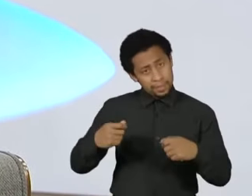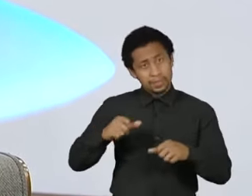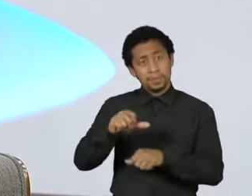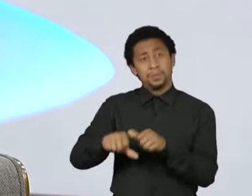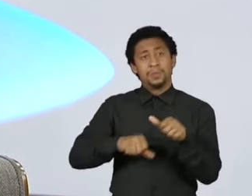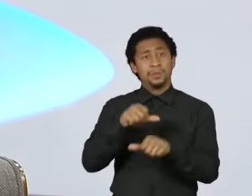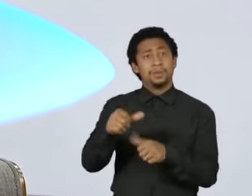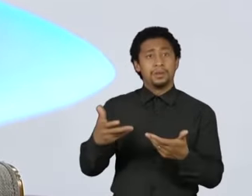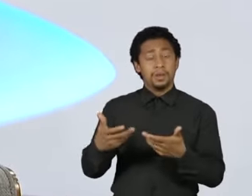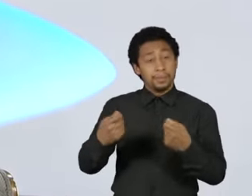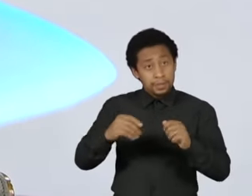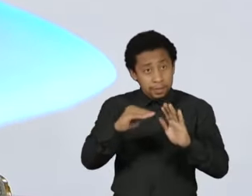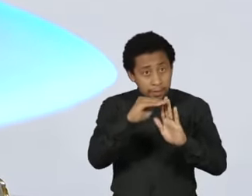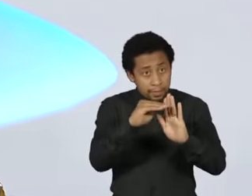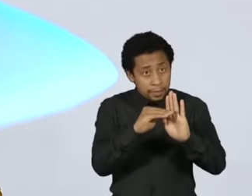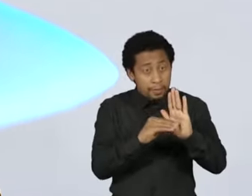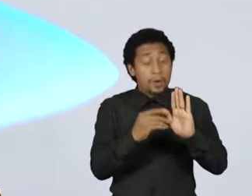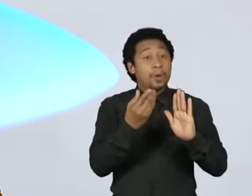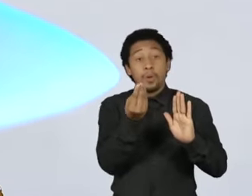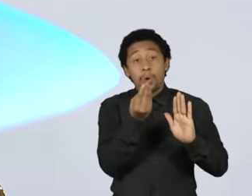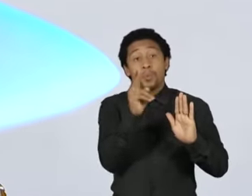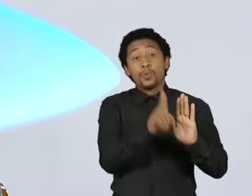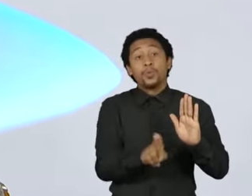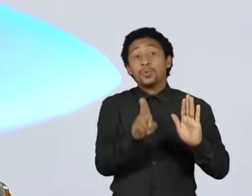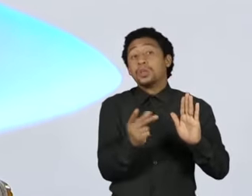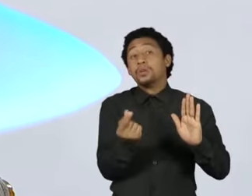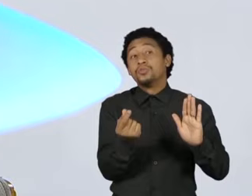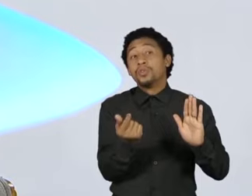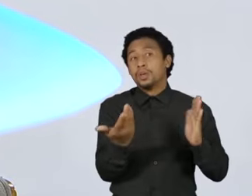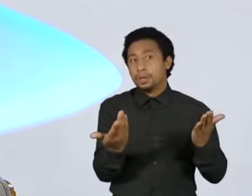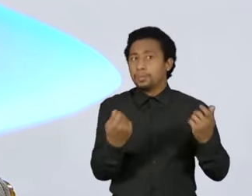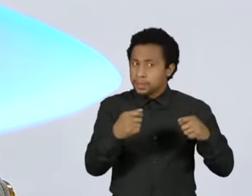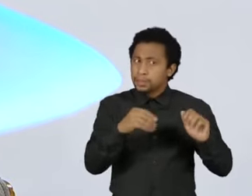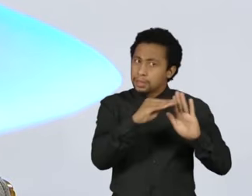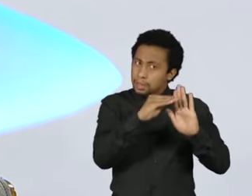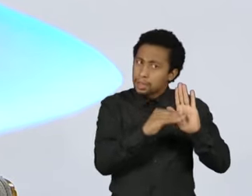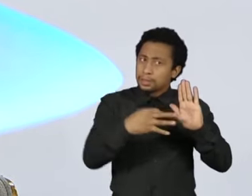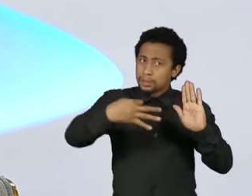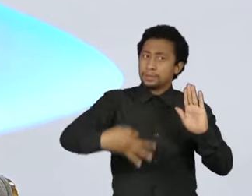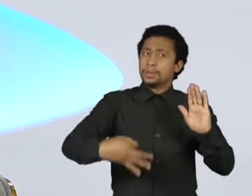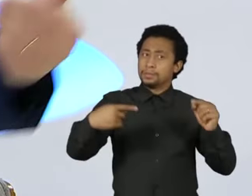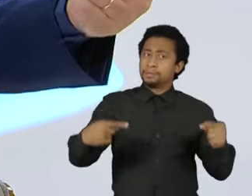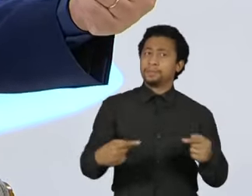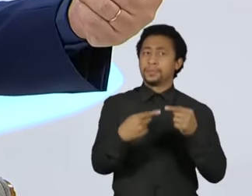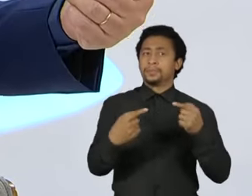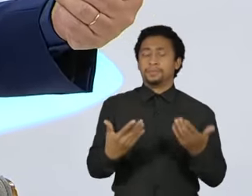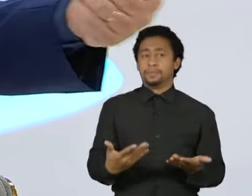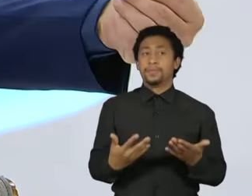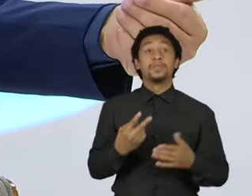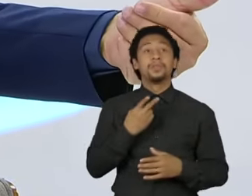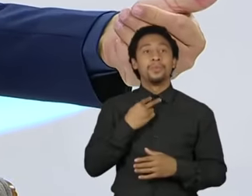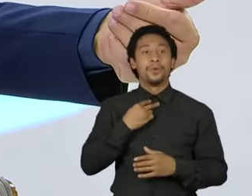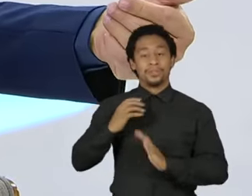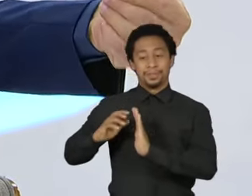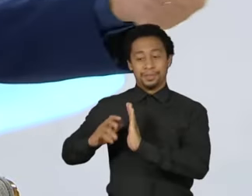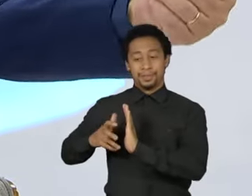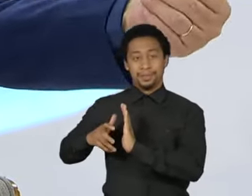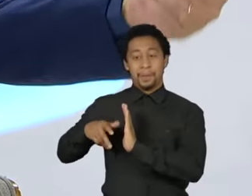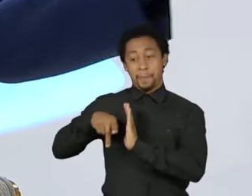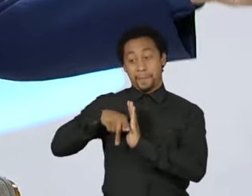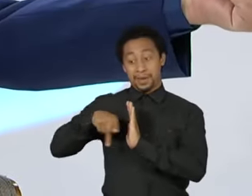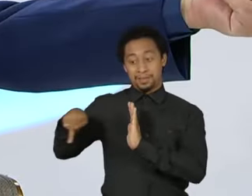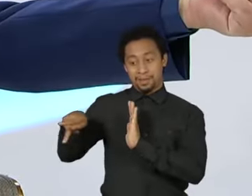Vai precisar ter critério da distribuição desse dinheiro. Não pode ter um critério onde o presidente do partido, o oligarca,